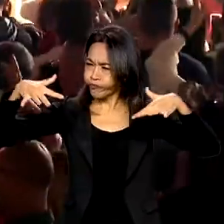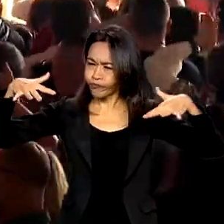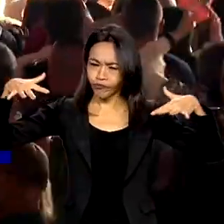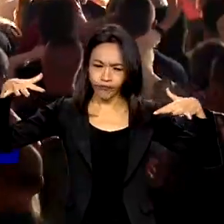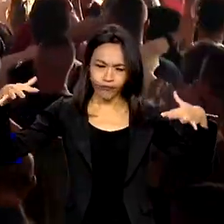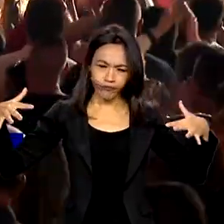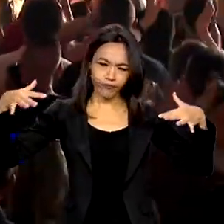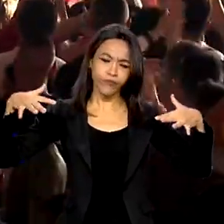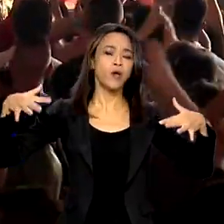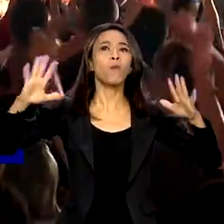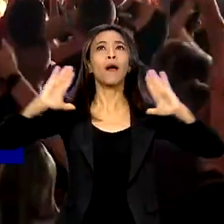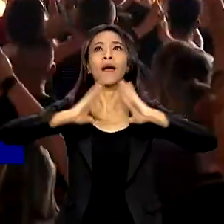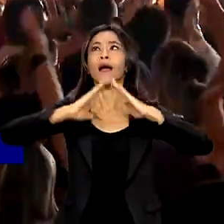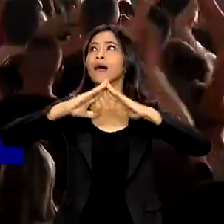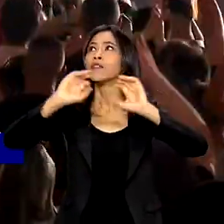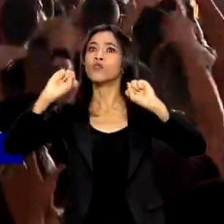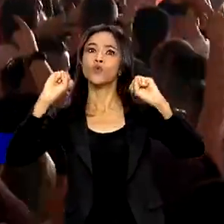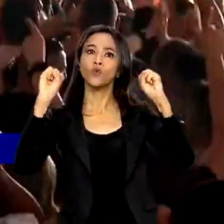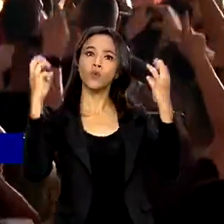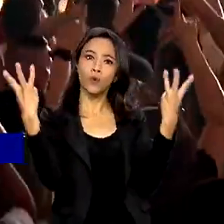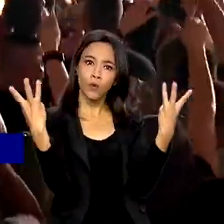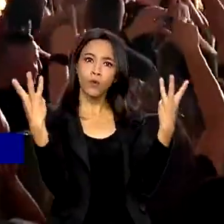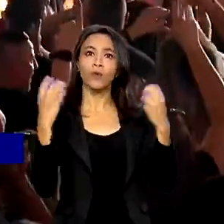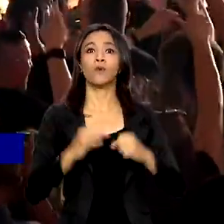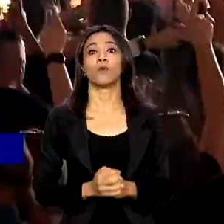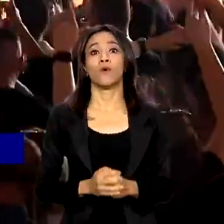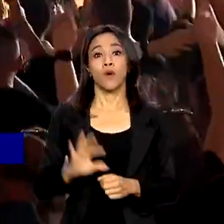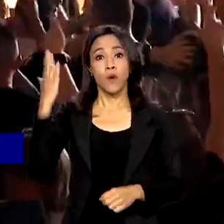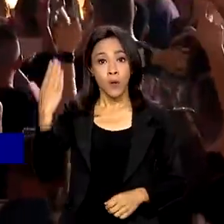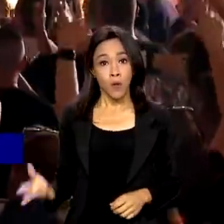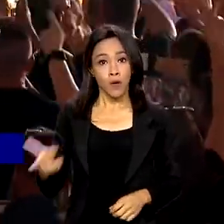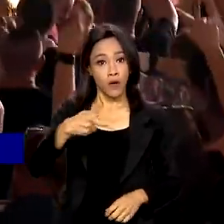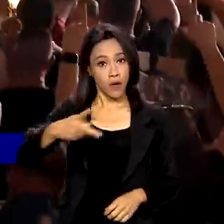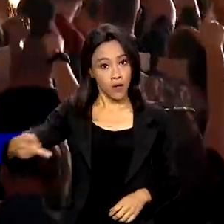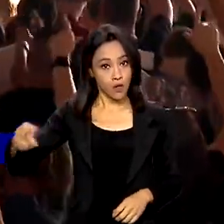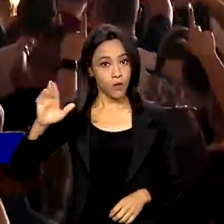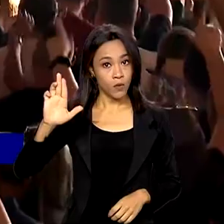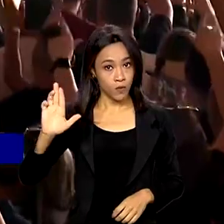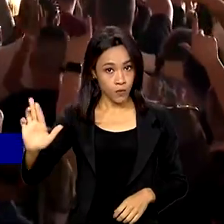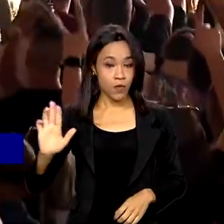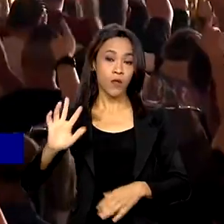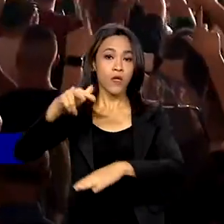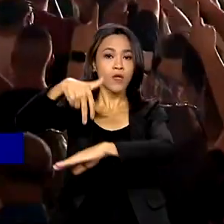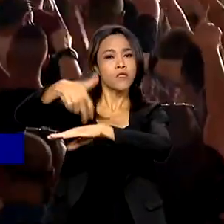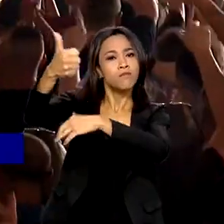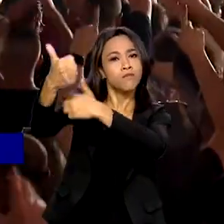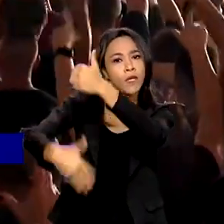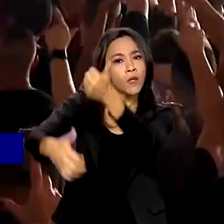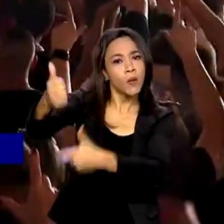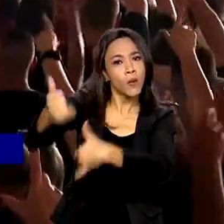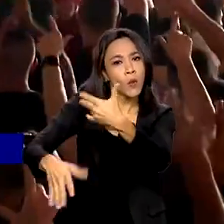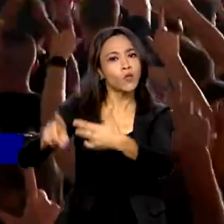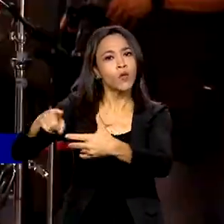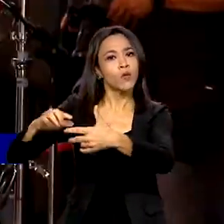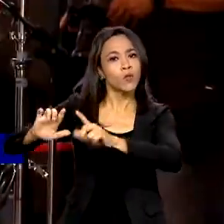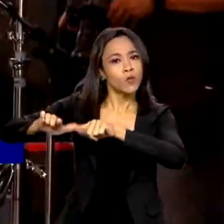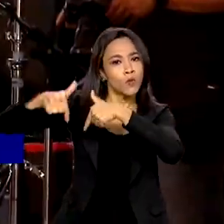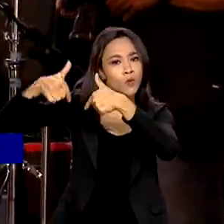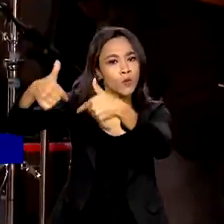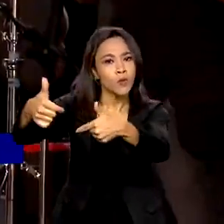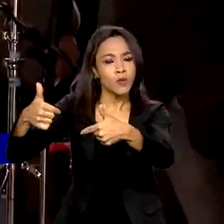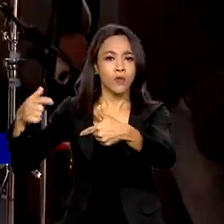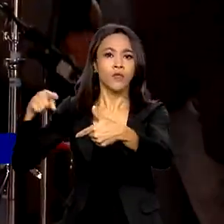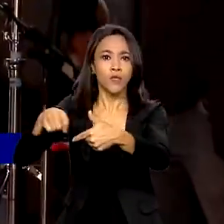uma casa de shows em São Bernardo do Campo, O presidente Lula falou sobre seu histórico de criação de postos de trabalho e